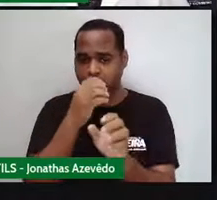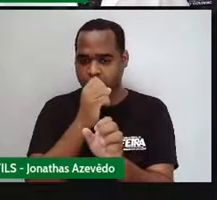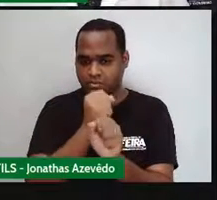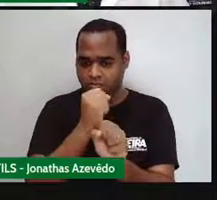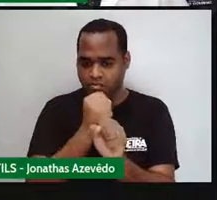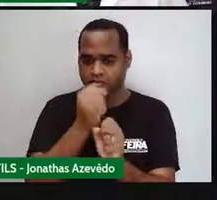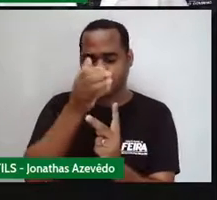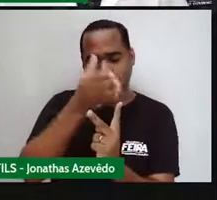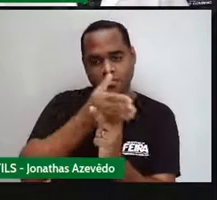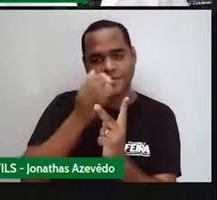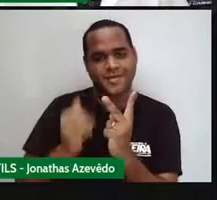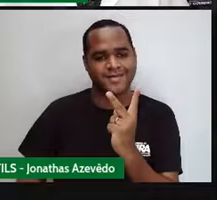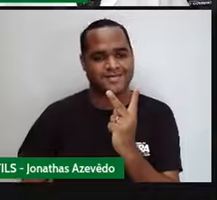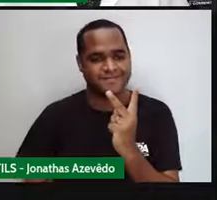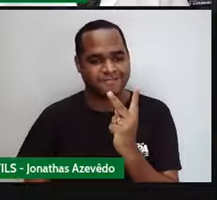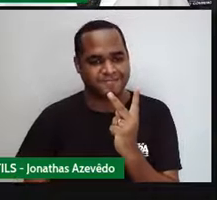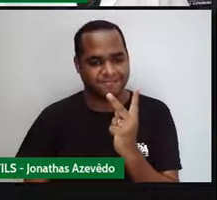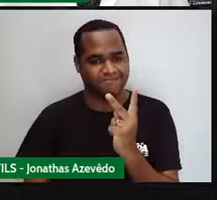Por dois.